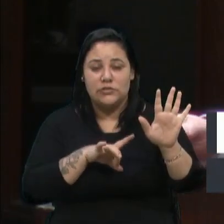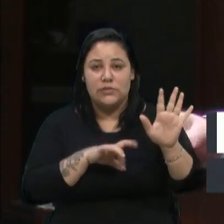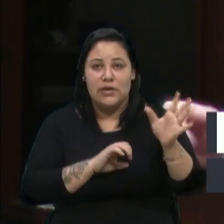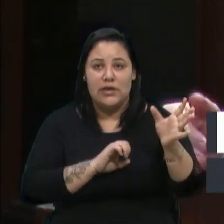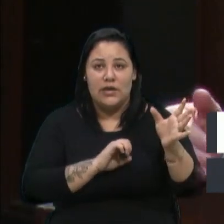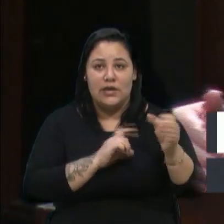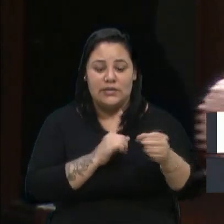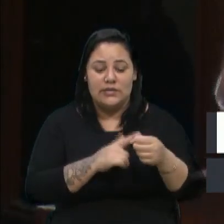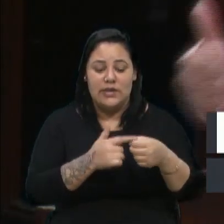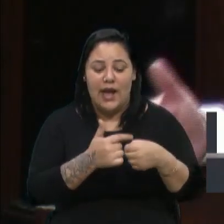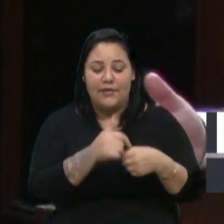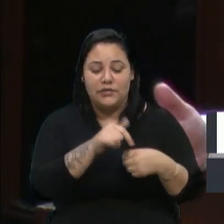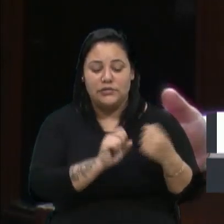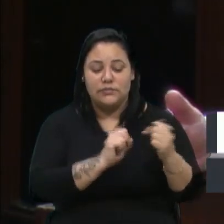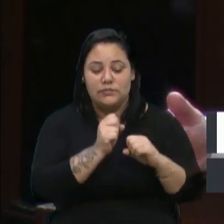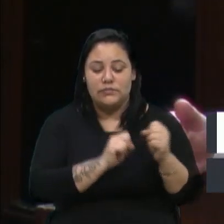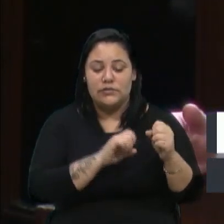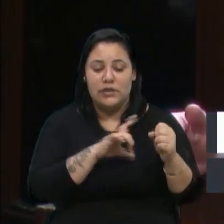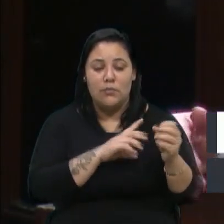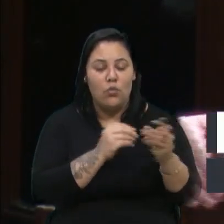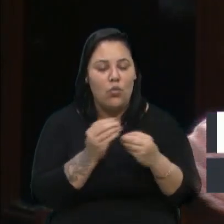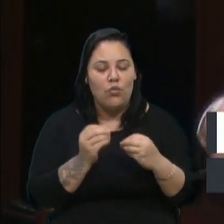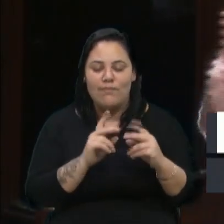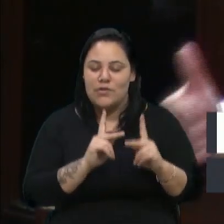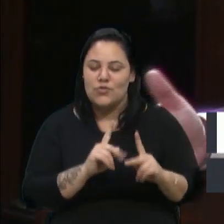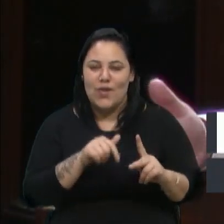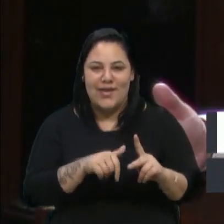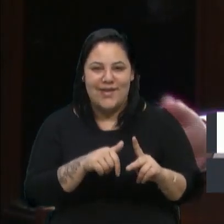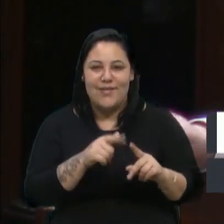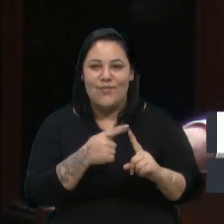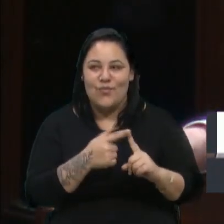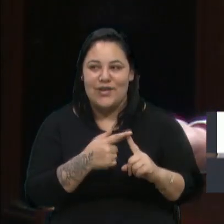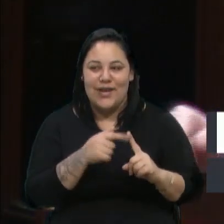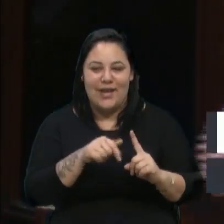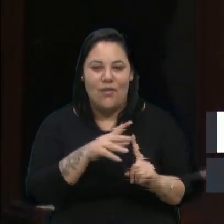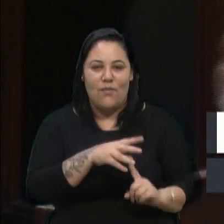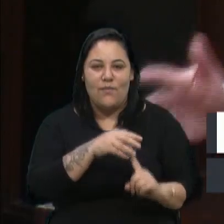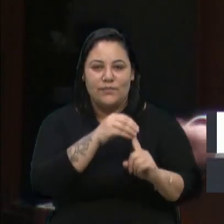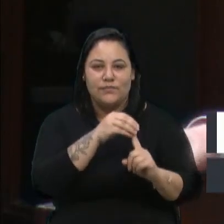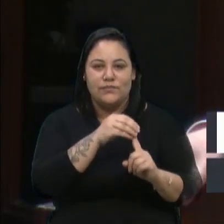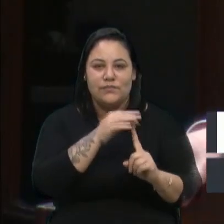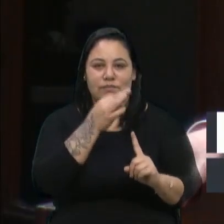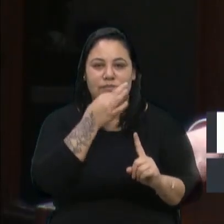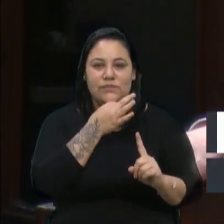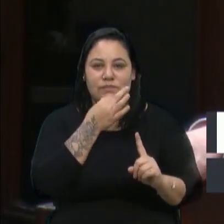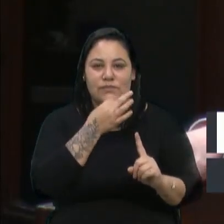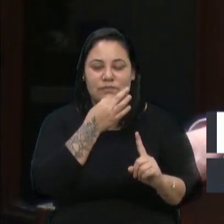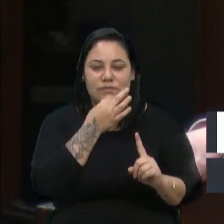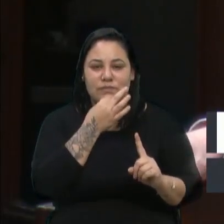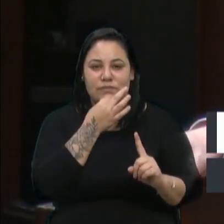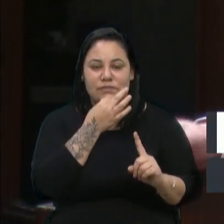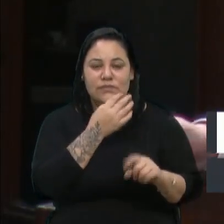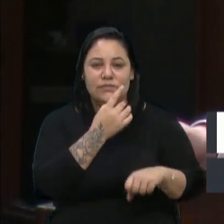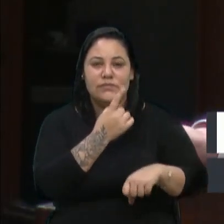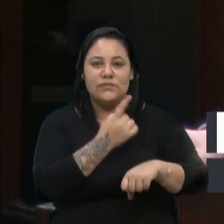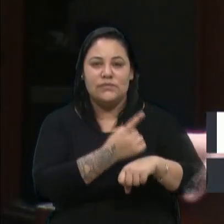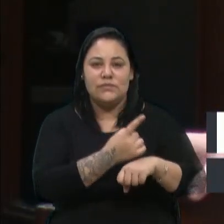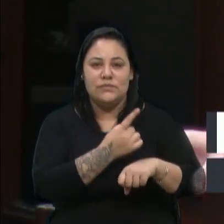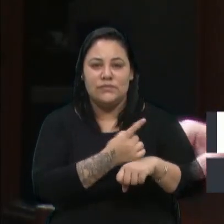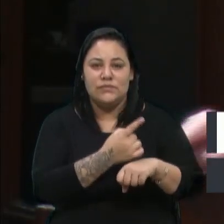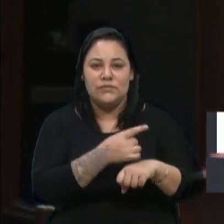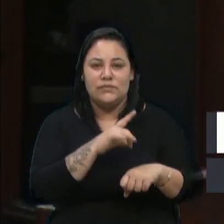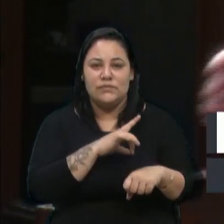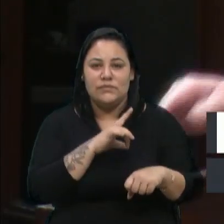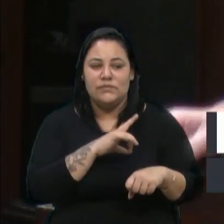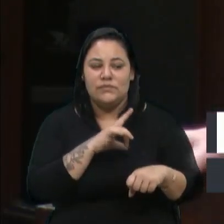pessoas que foram, em virtude de acidentes, até no setor metal mecânico, enfim, em outras situações, ou até mesmo